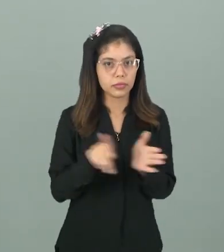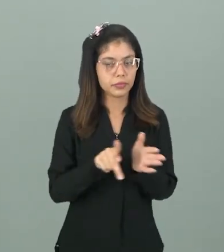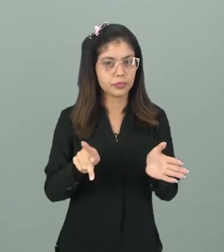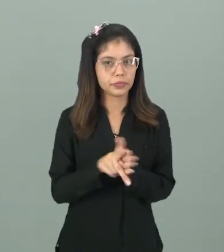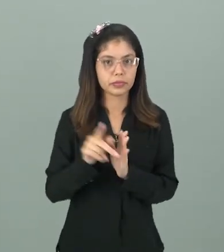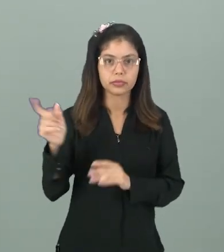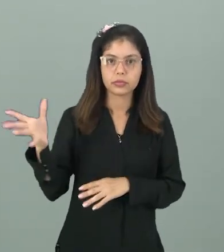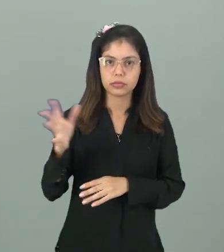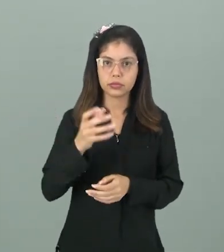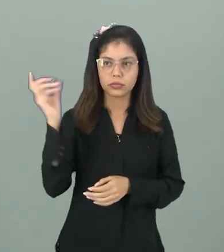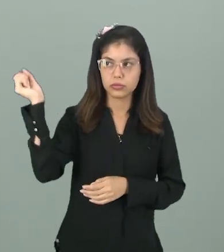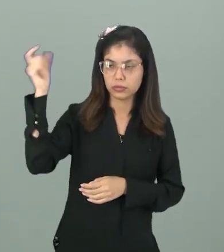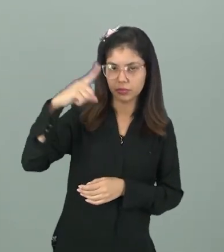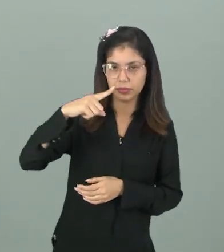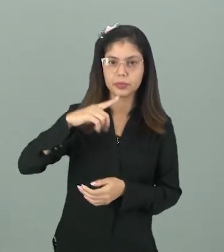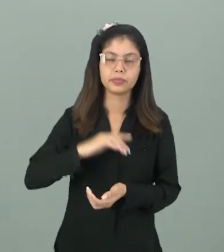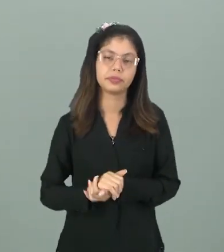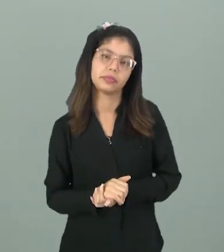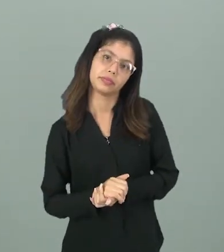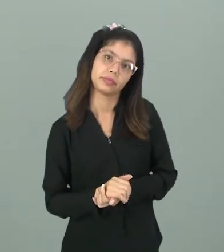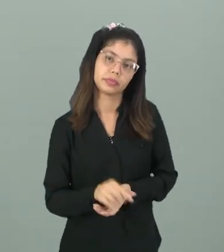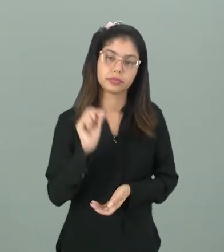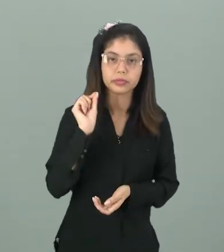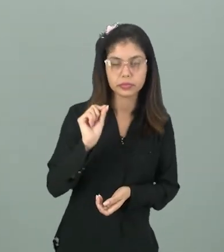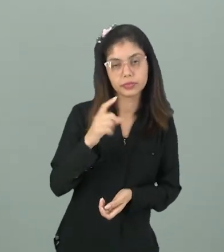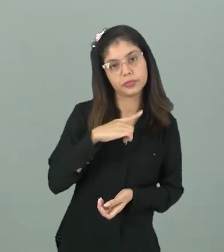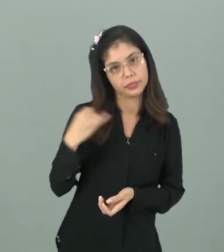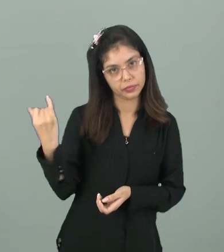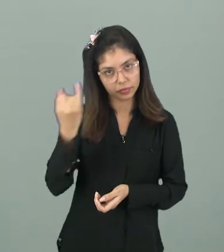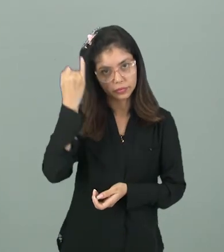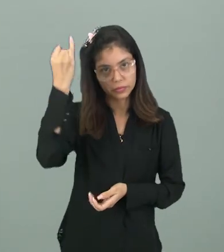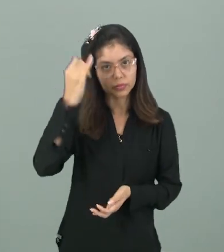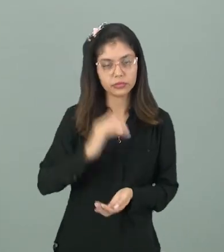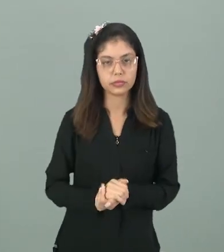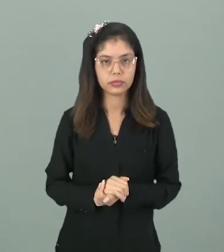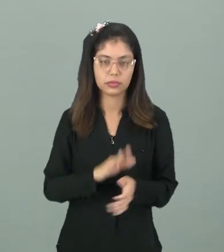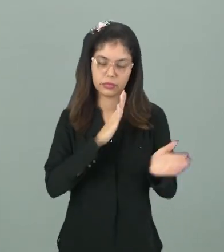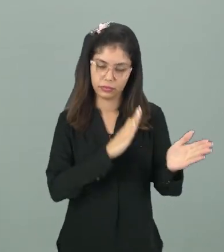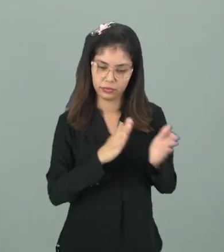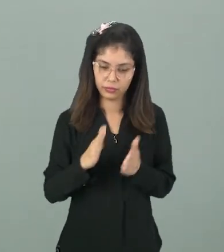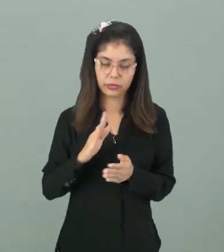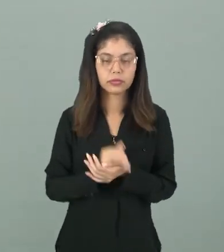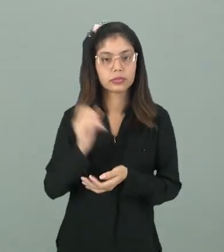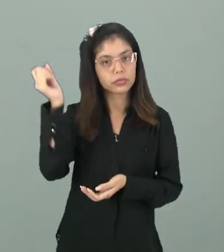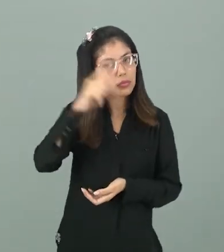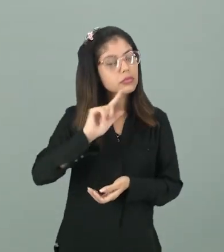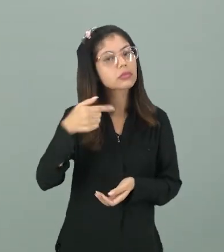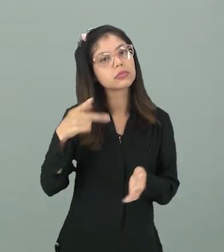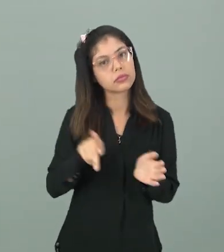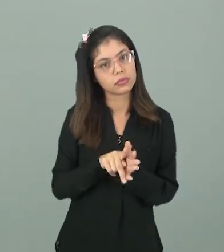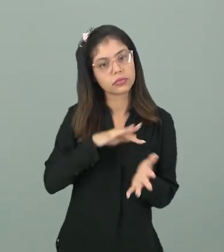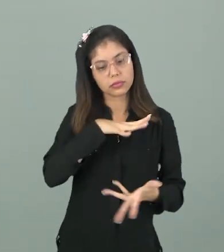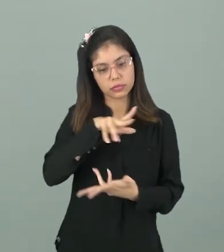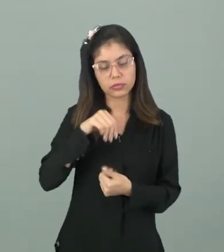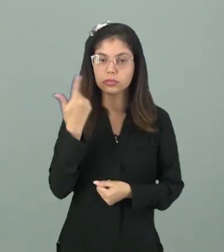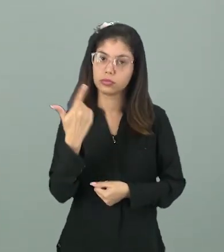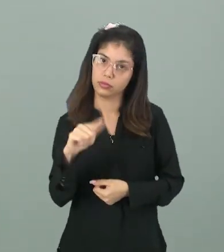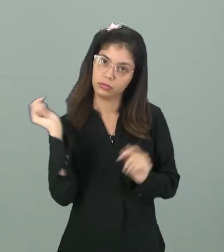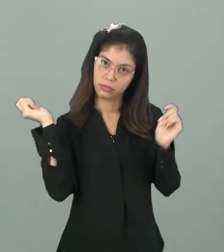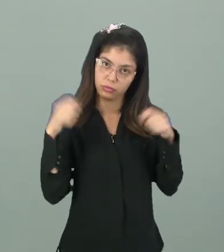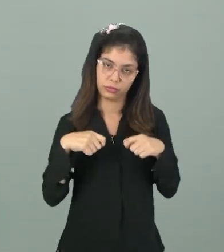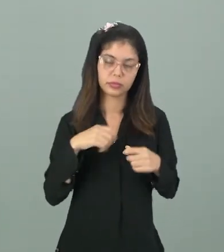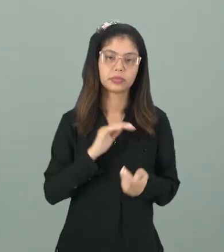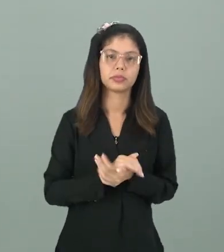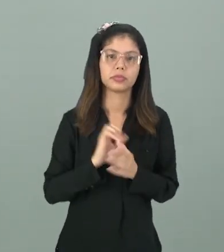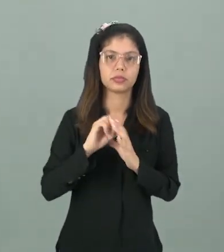próprio brilho, sua própria luz, que é essencial aí para passar essa luz para os planetas que não possuem